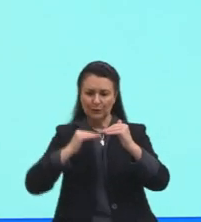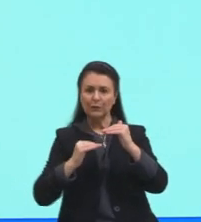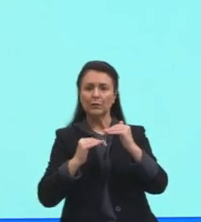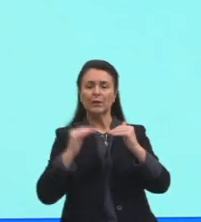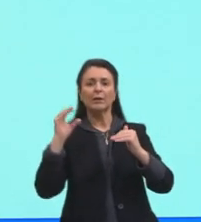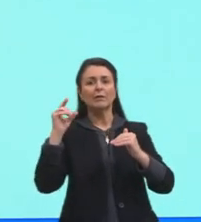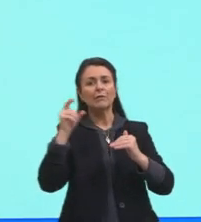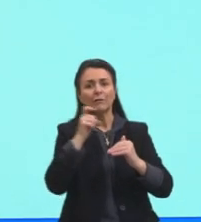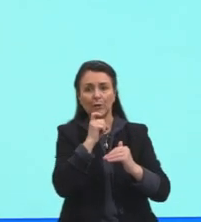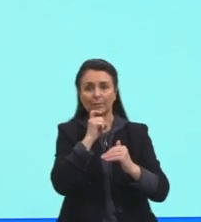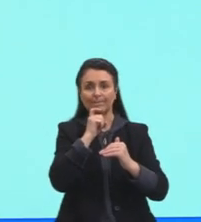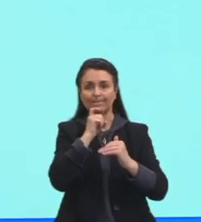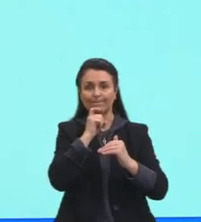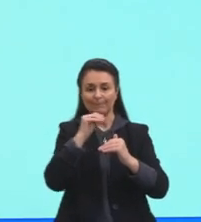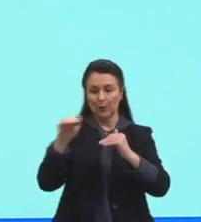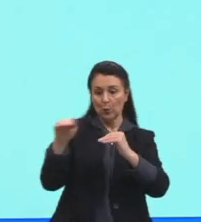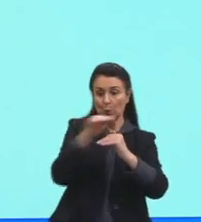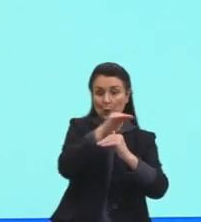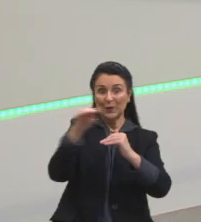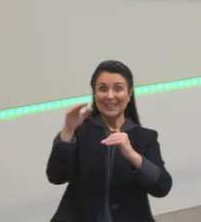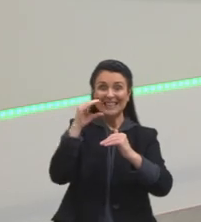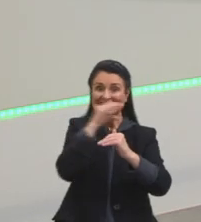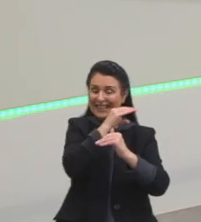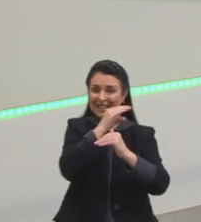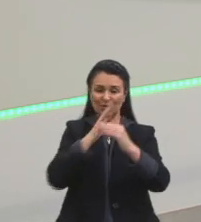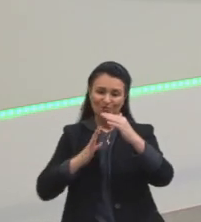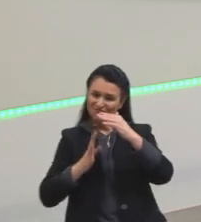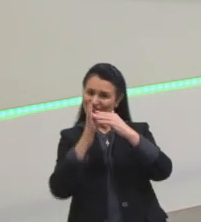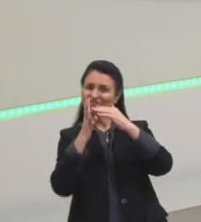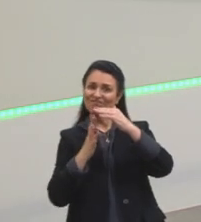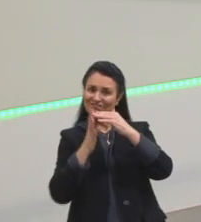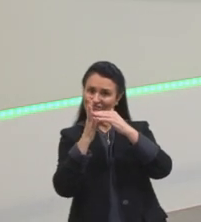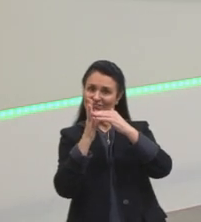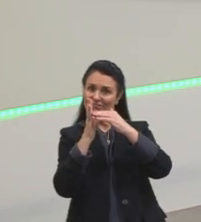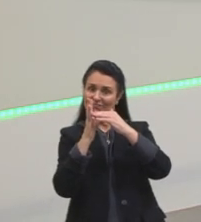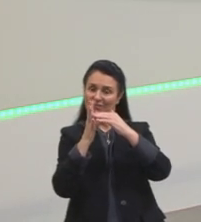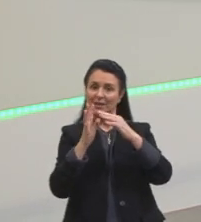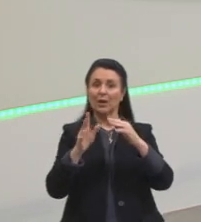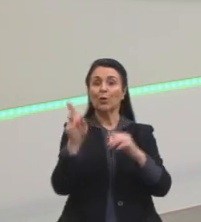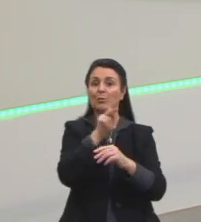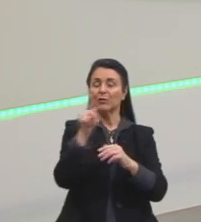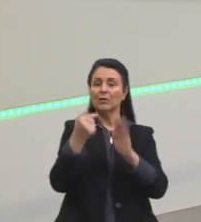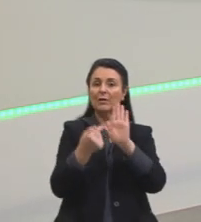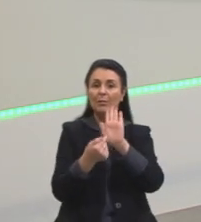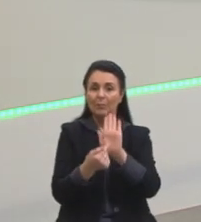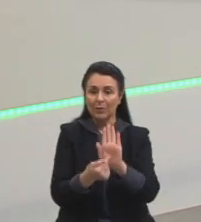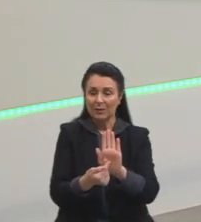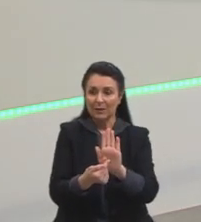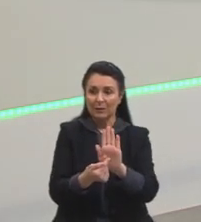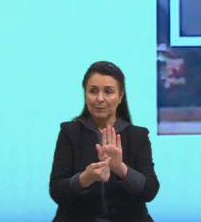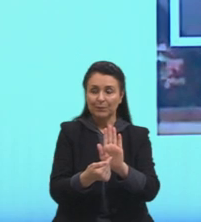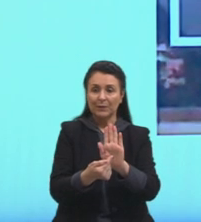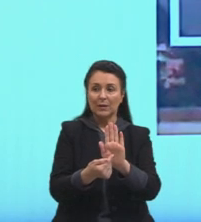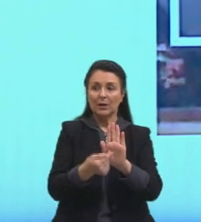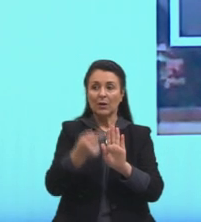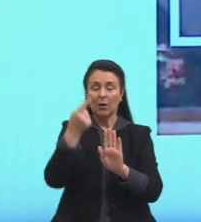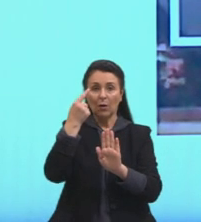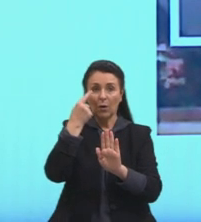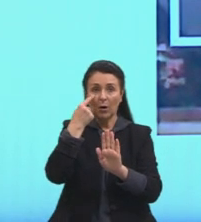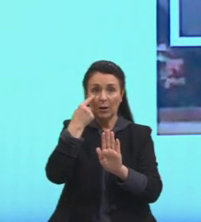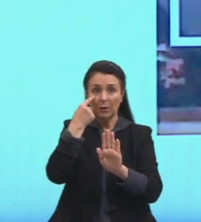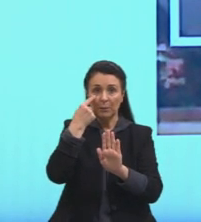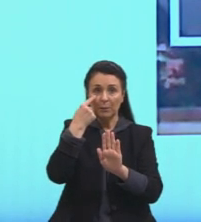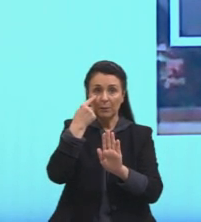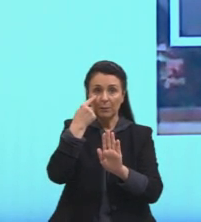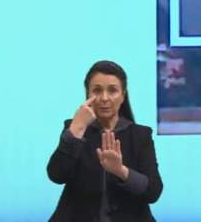servindo aí. E aqui embaixo, ó, eu vou mostrar aqui para vocês essa condição, olha aqui como é que aparece para nós, ó,